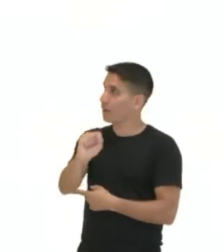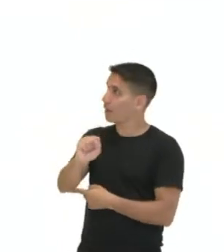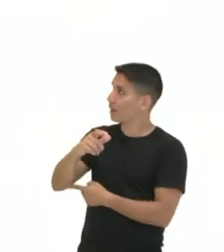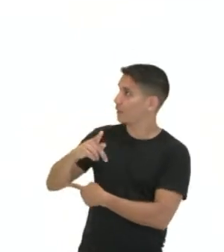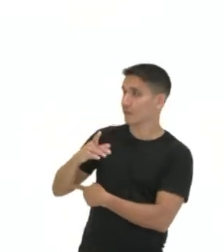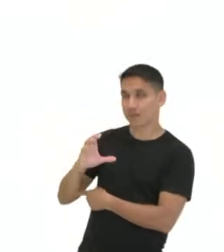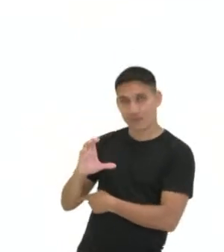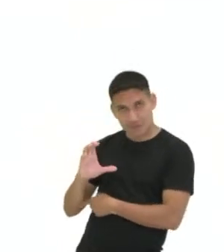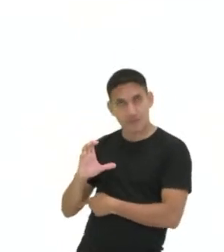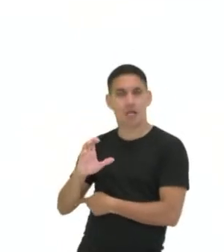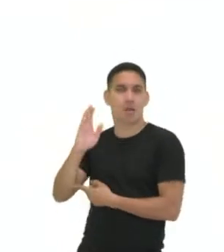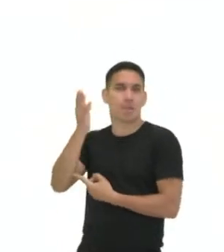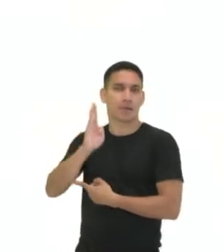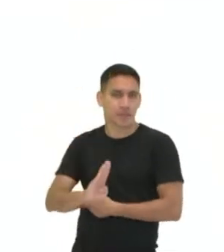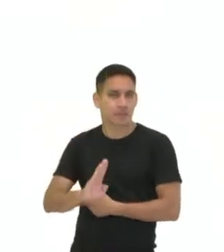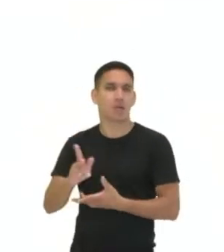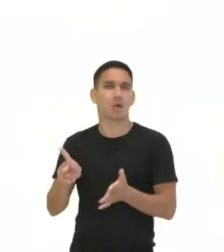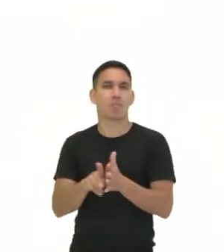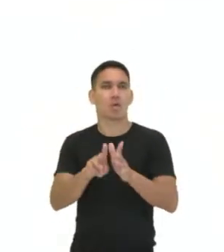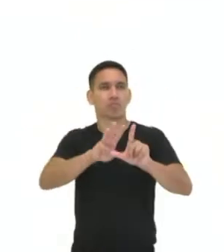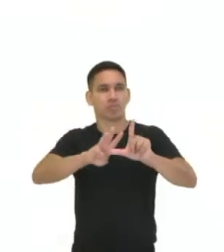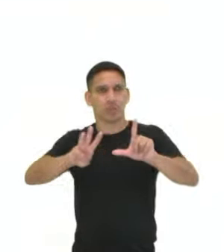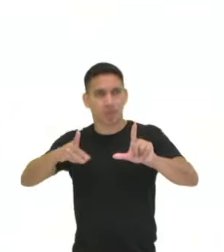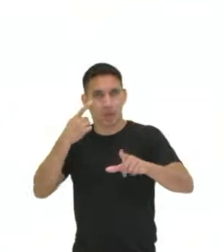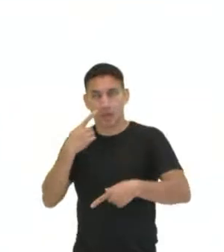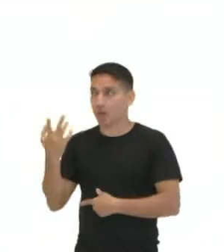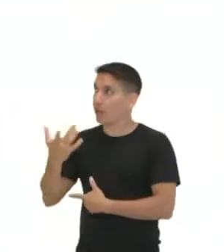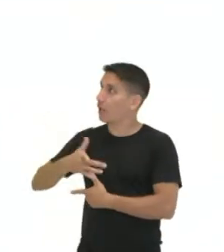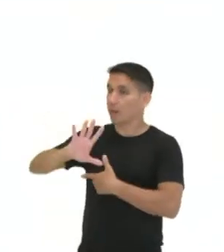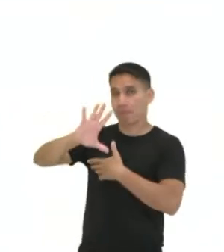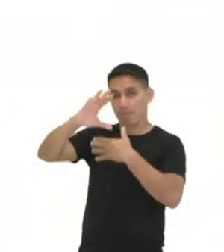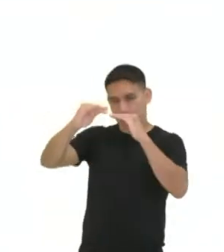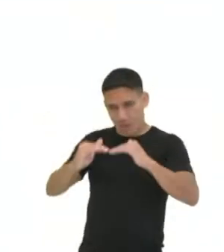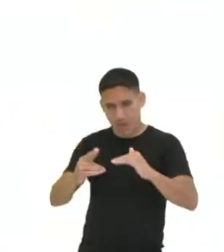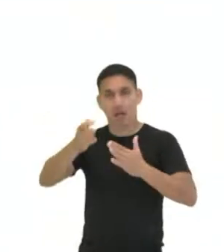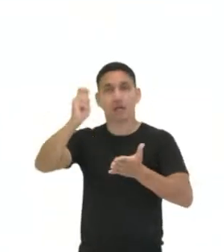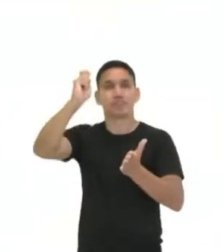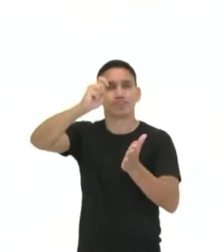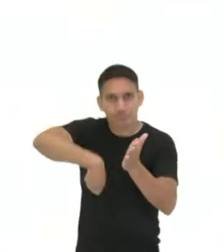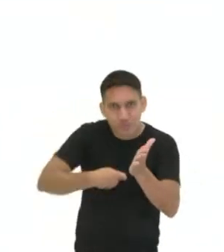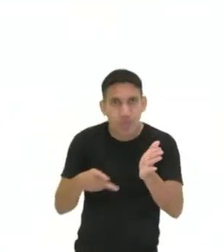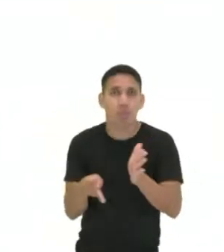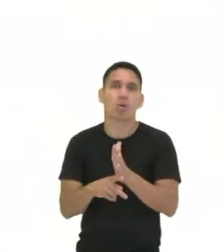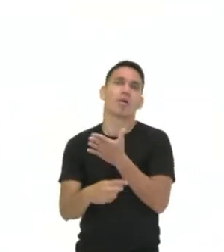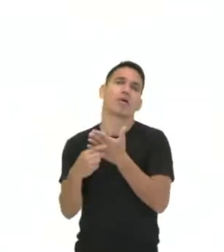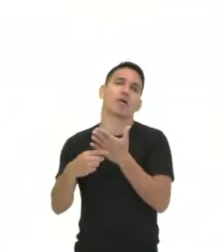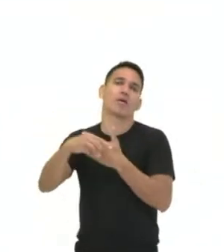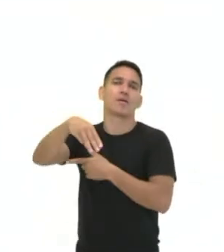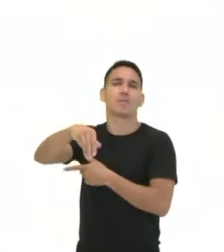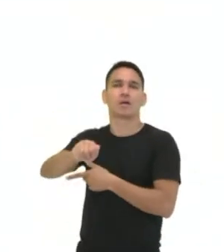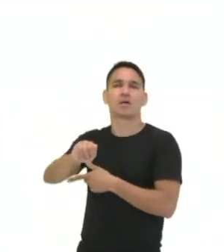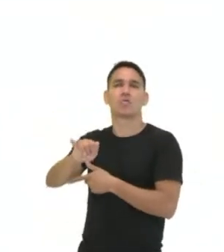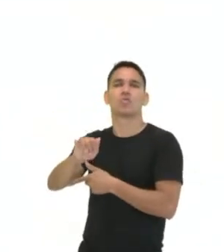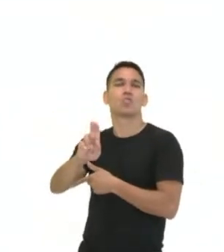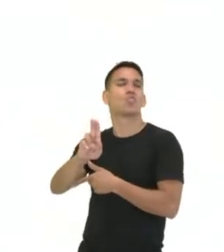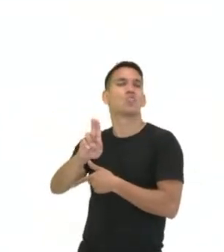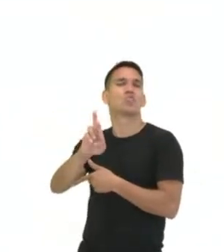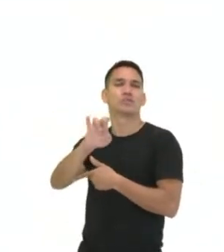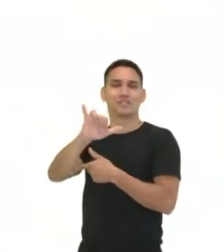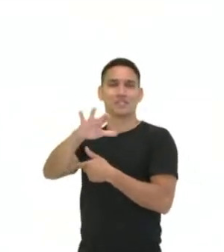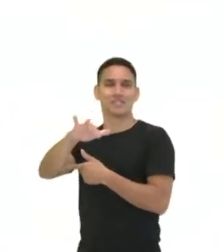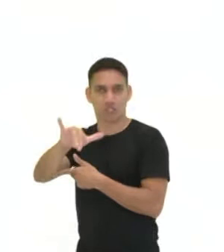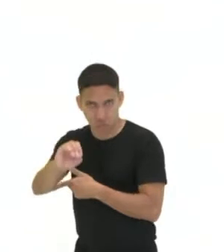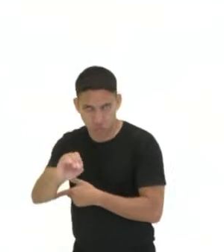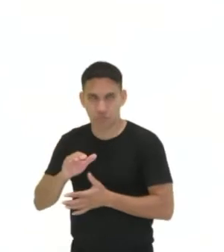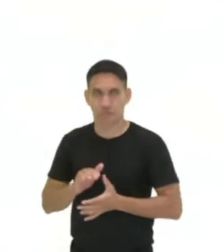meubolsofeliz.com.br e embaixo assinado o nome do autor que é o Maurício de Souza, ele só assinou ali Maurício.